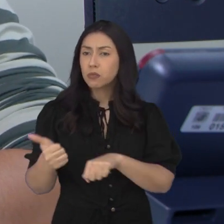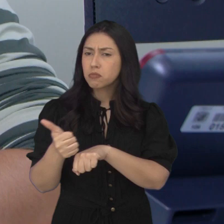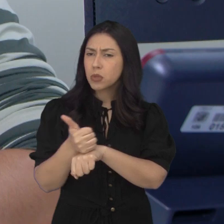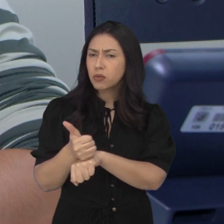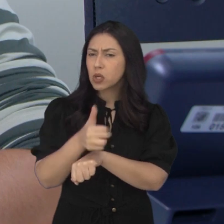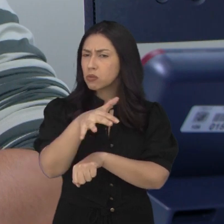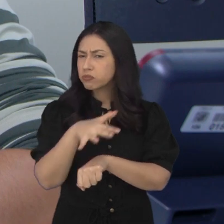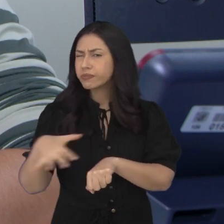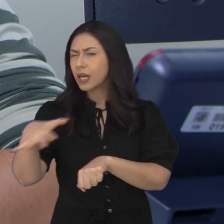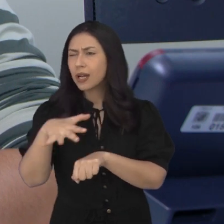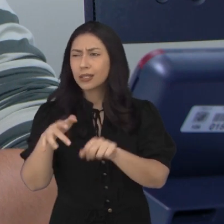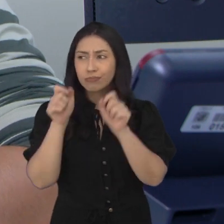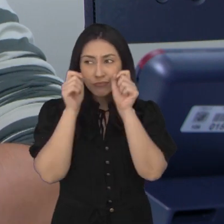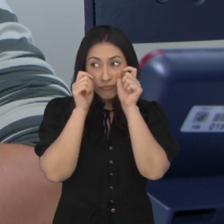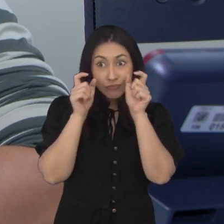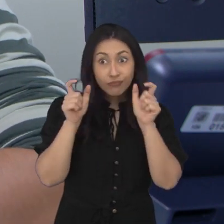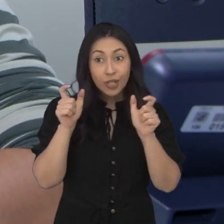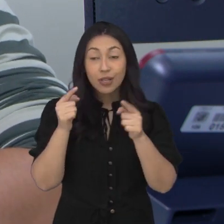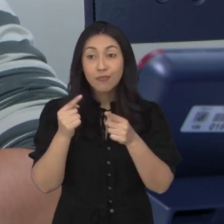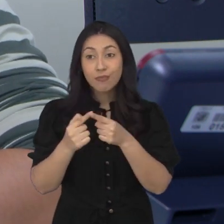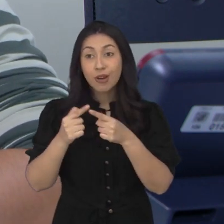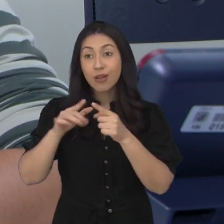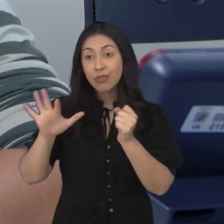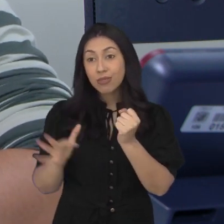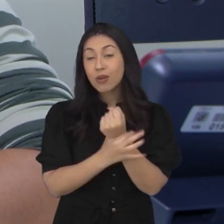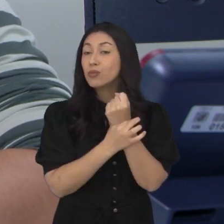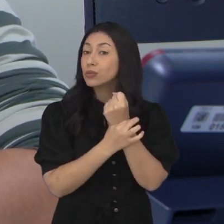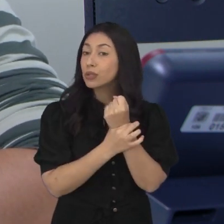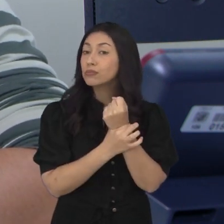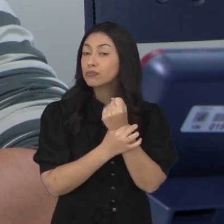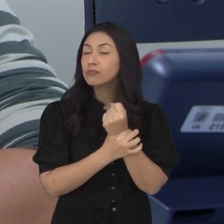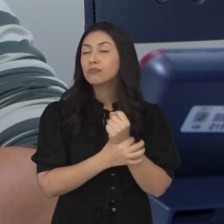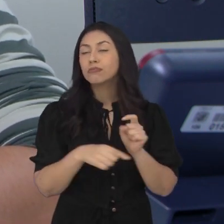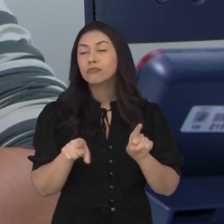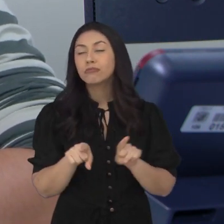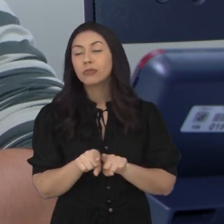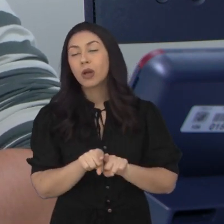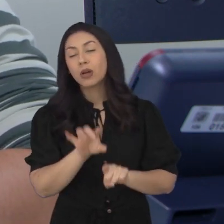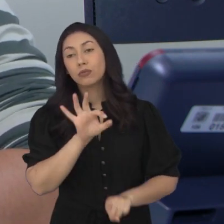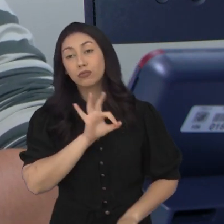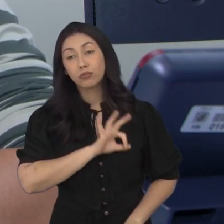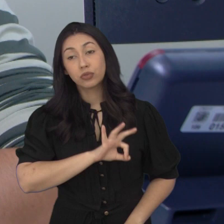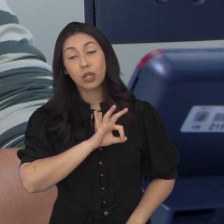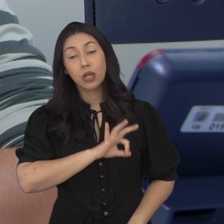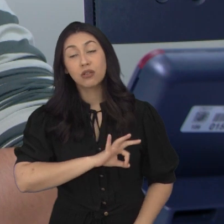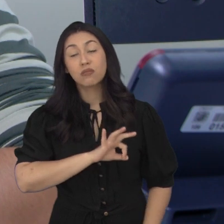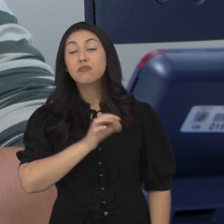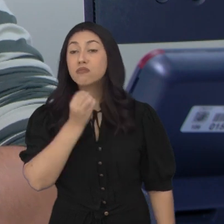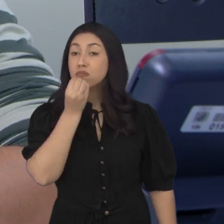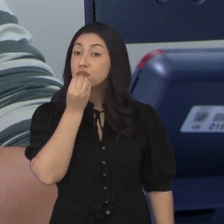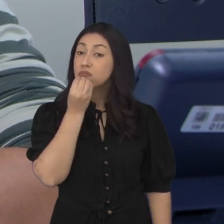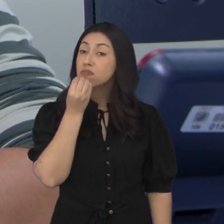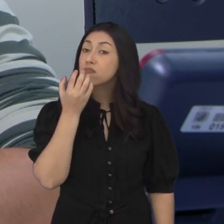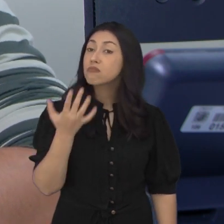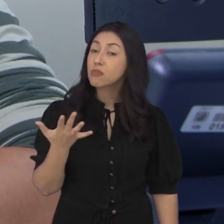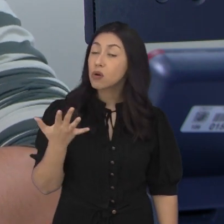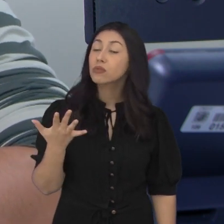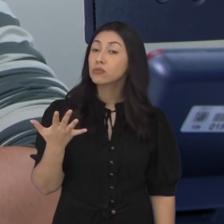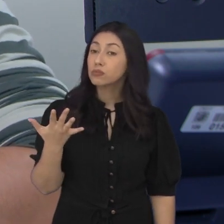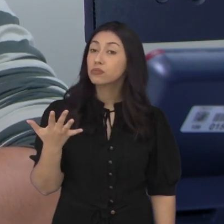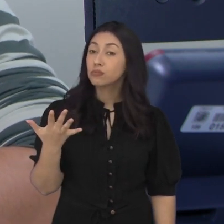é muito chamativa pela estabilidade. Os salários costumam ser praticados acima do